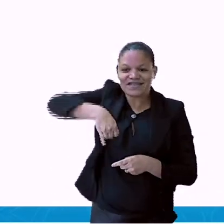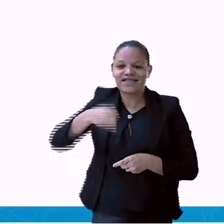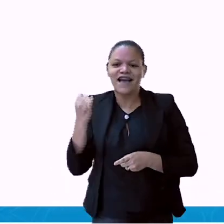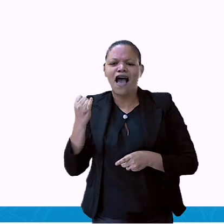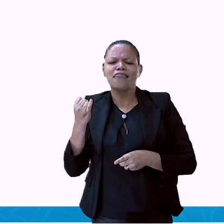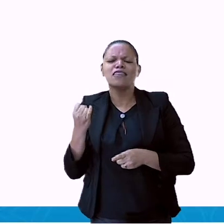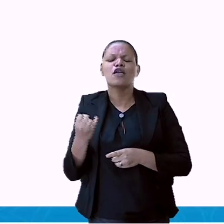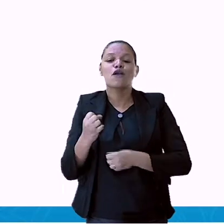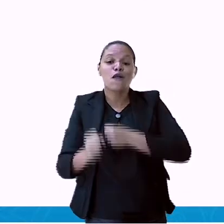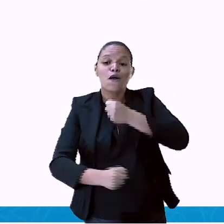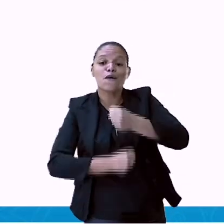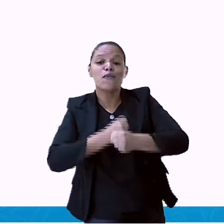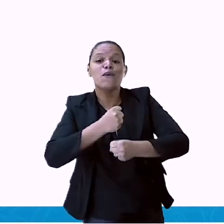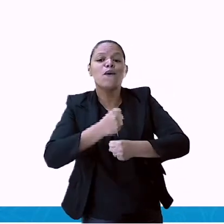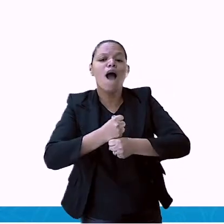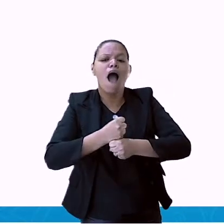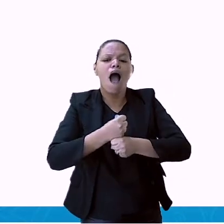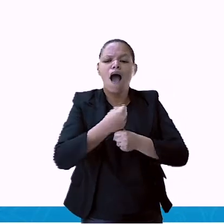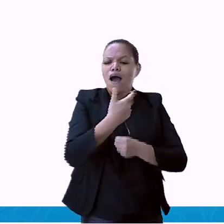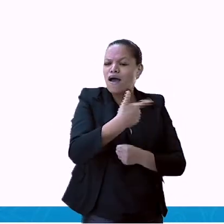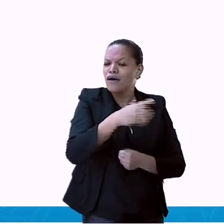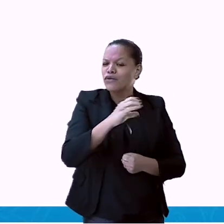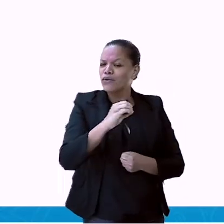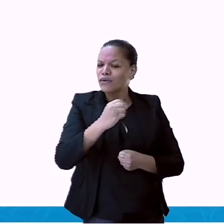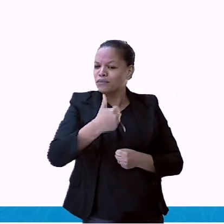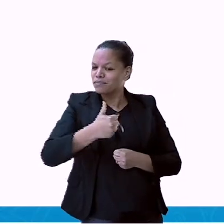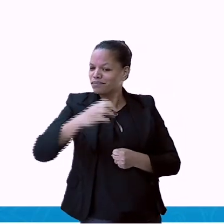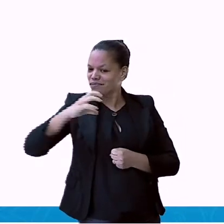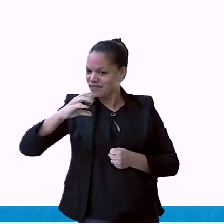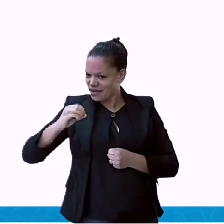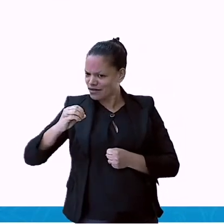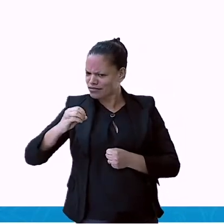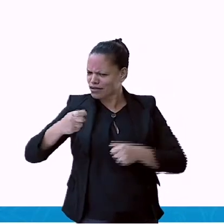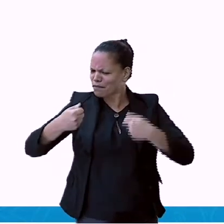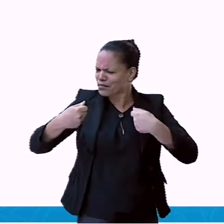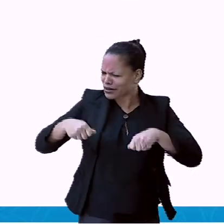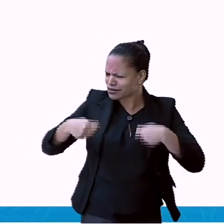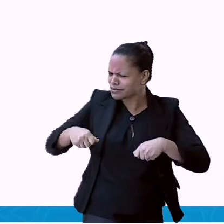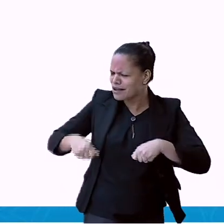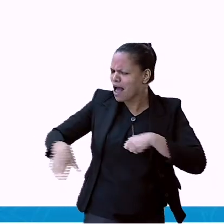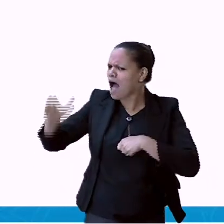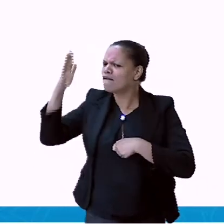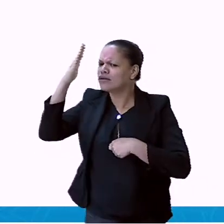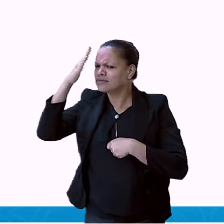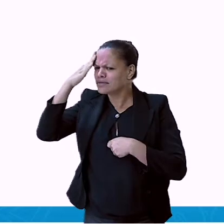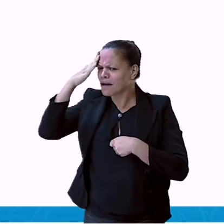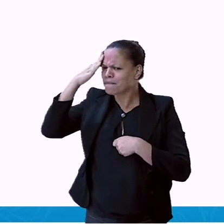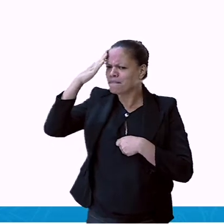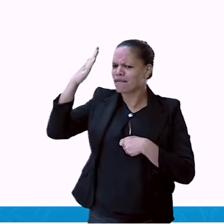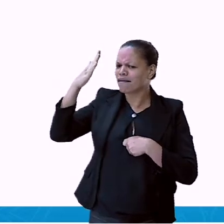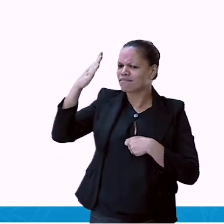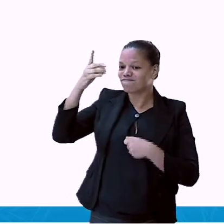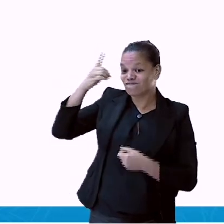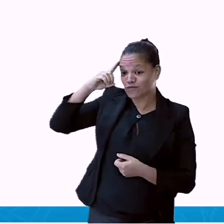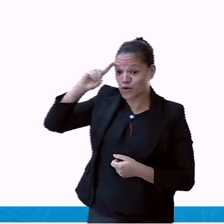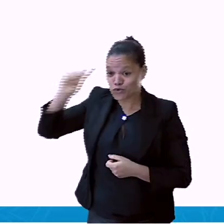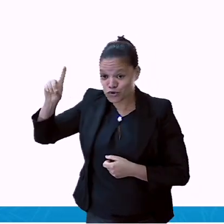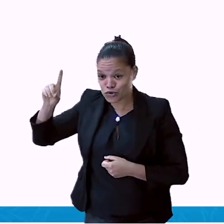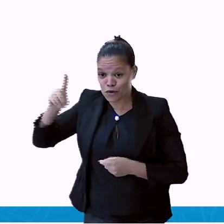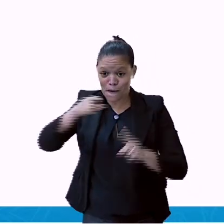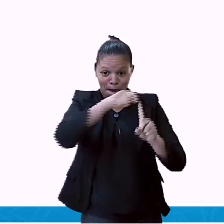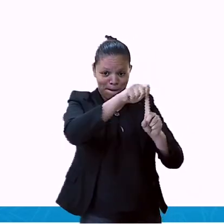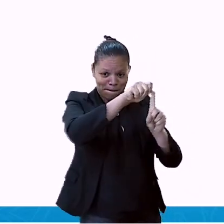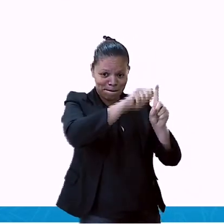dia, o mês e o ano dos seus dois irmãos. E aí você viu que ele está em diferentes